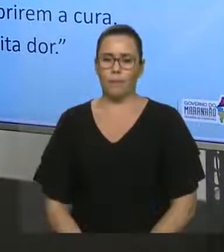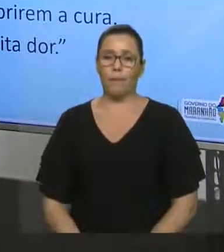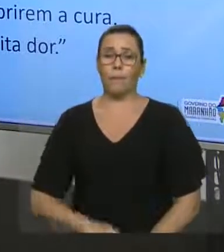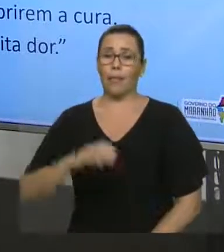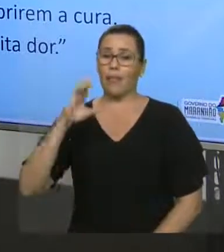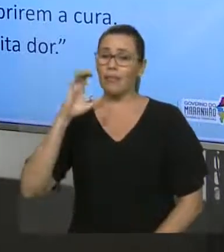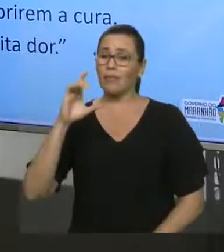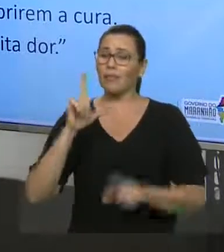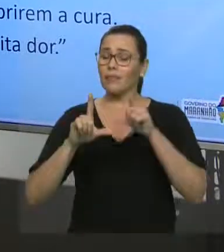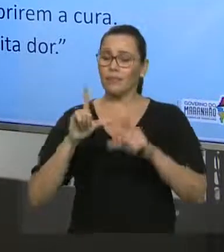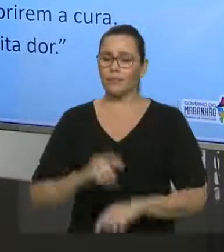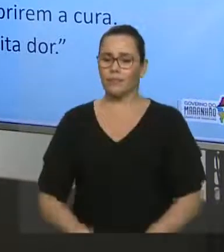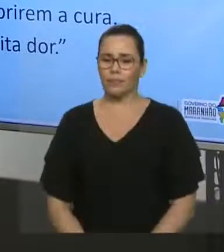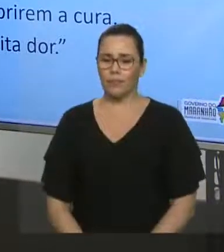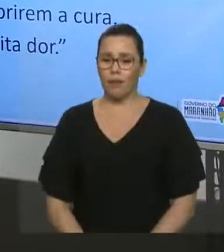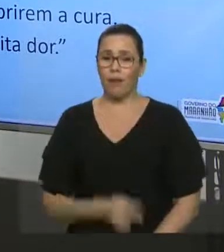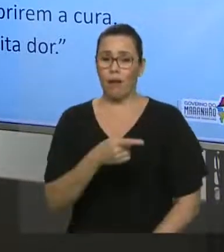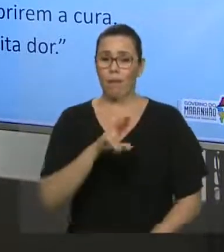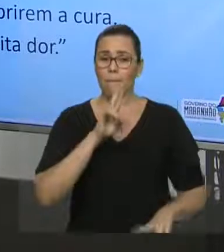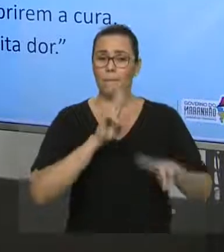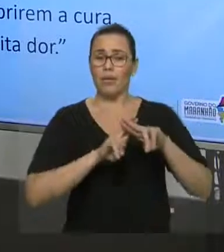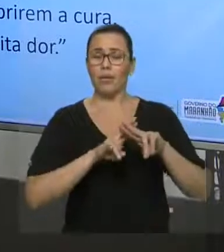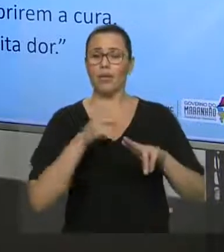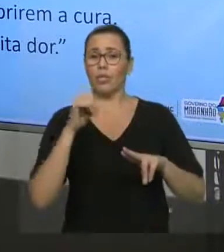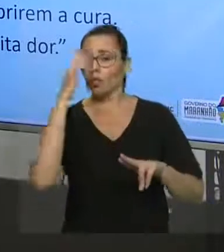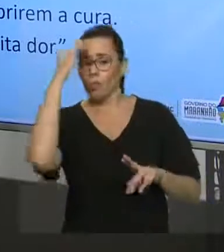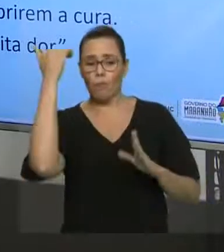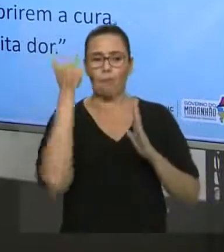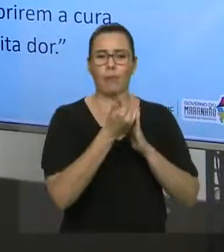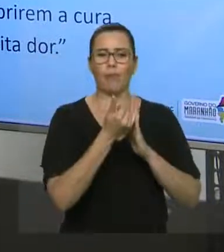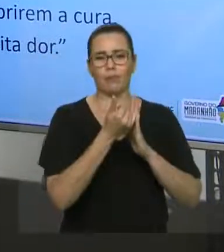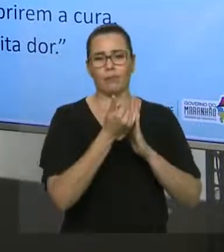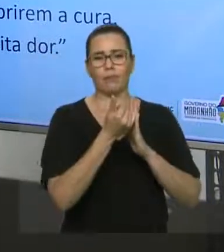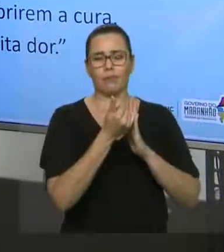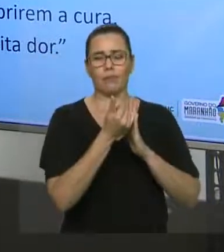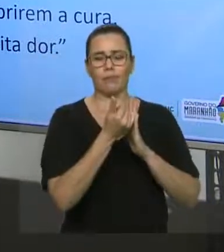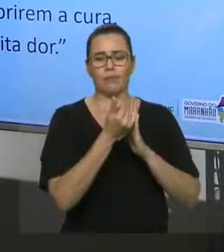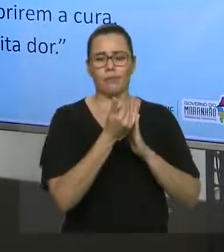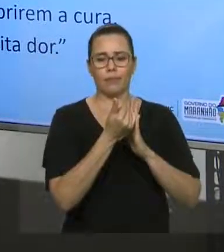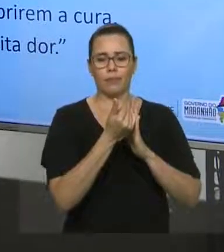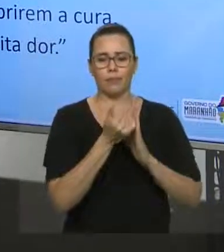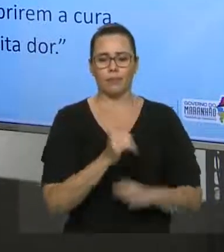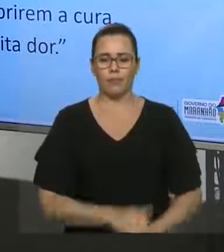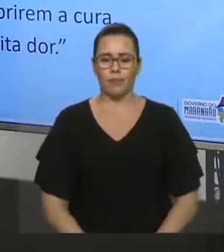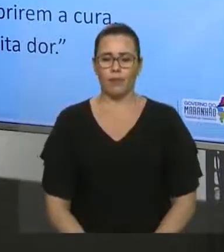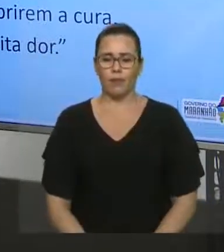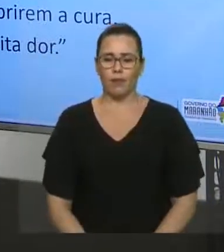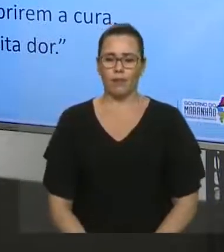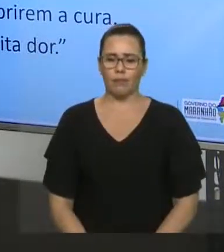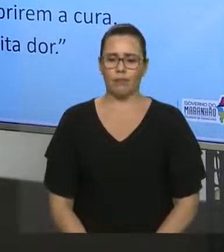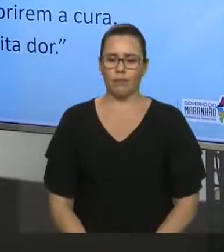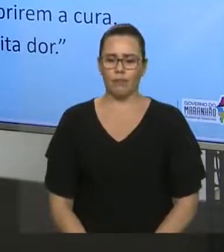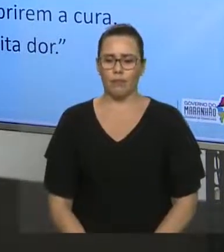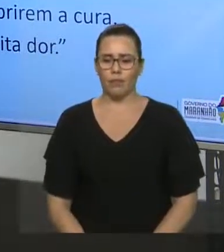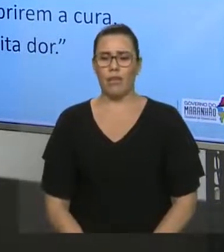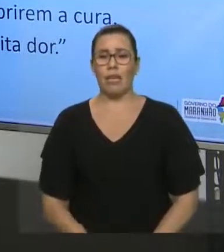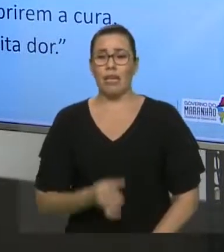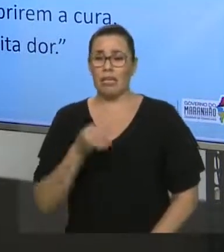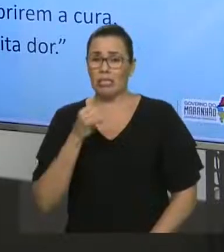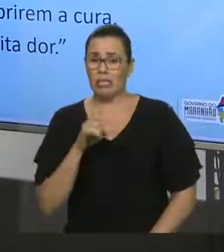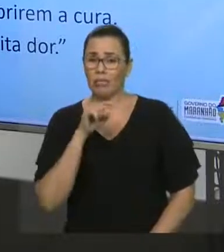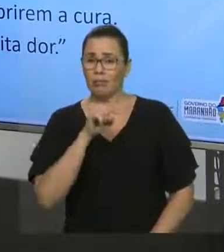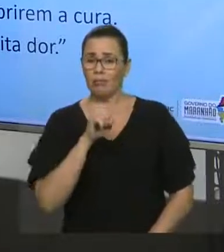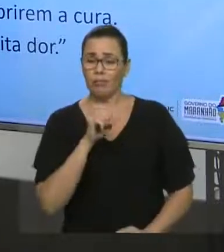presos se descumprirem a ordem. Eles serão presos numa hipótese, né? Caso,